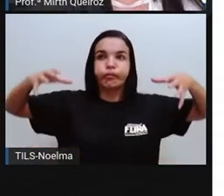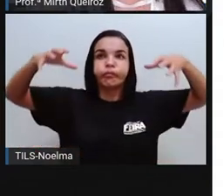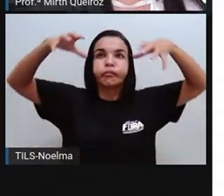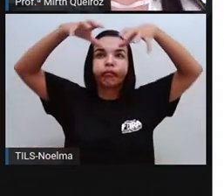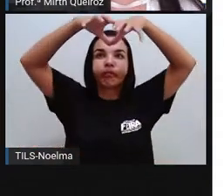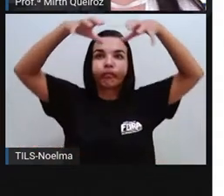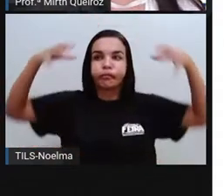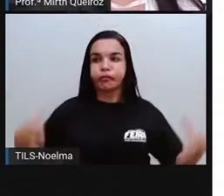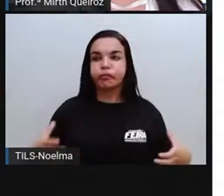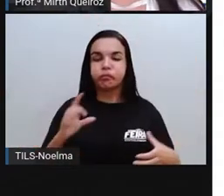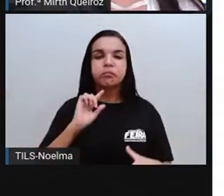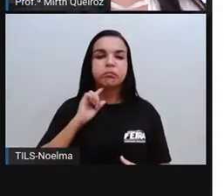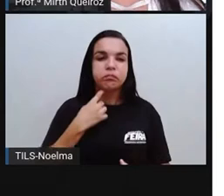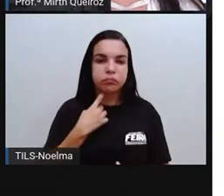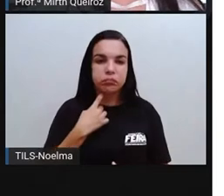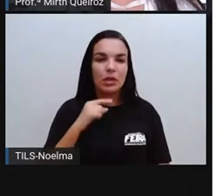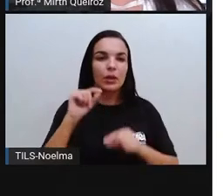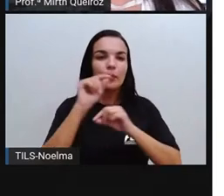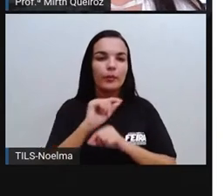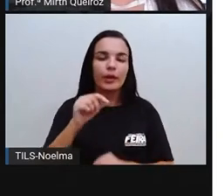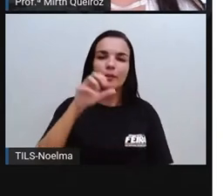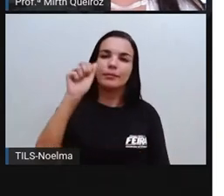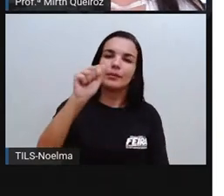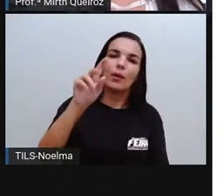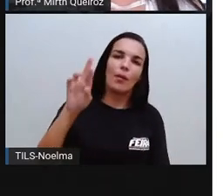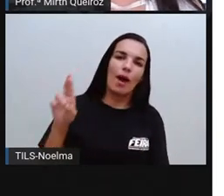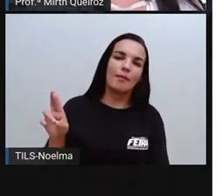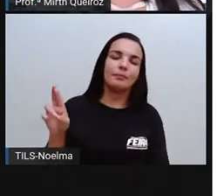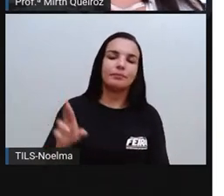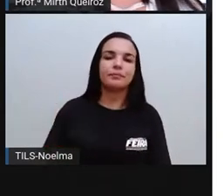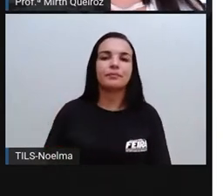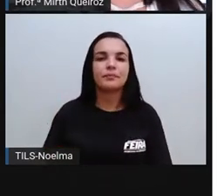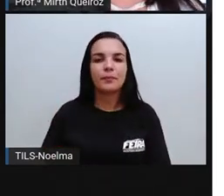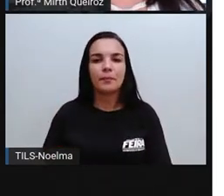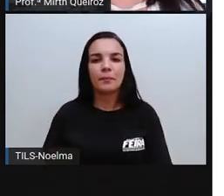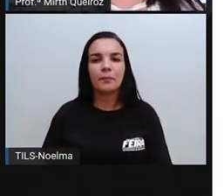que vão poluir também o nosso ar.